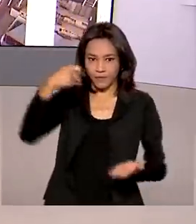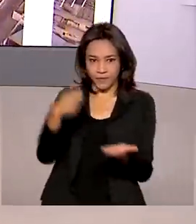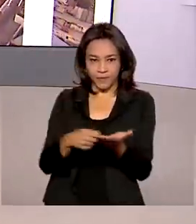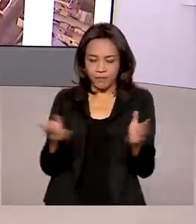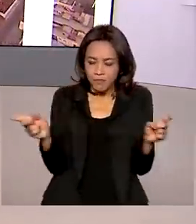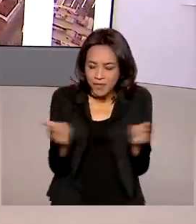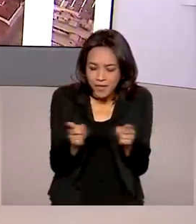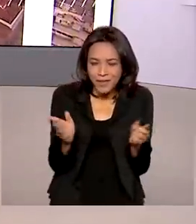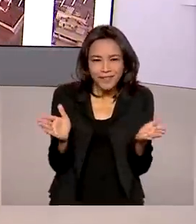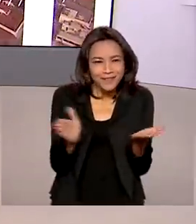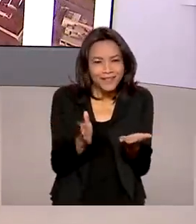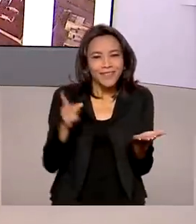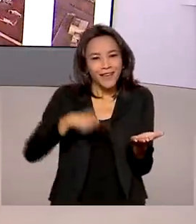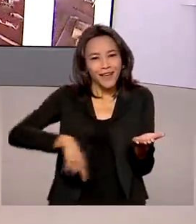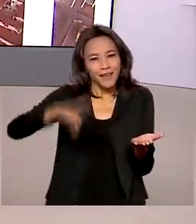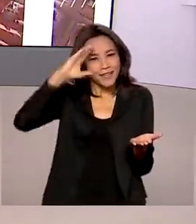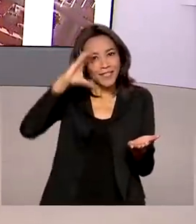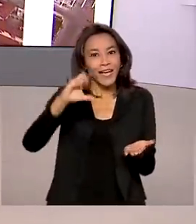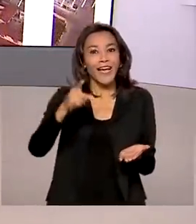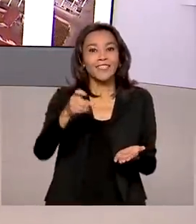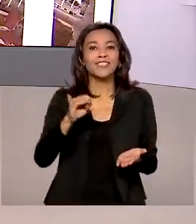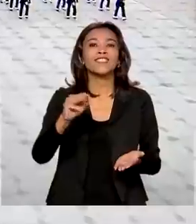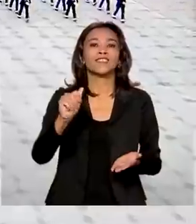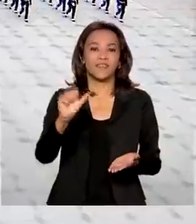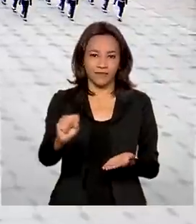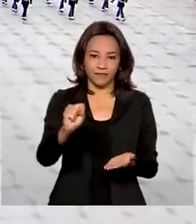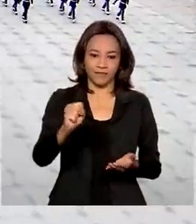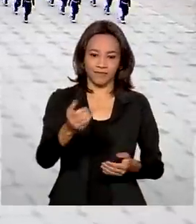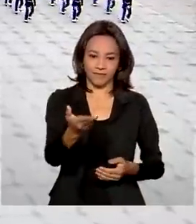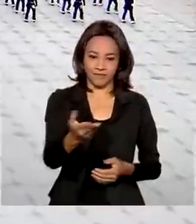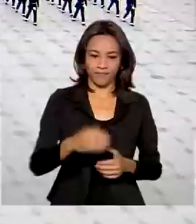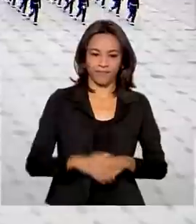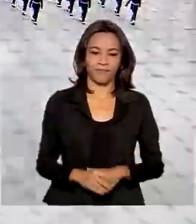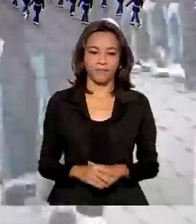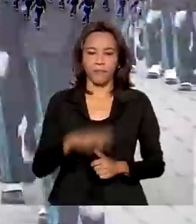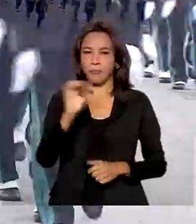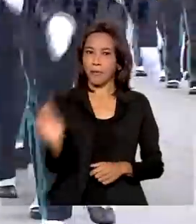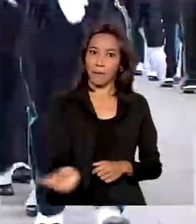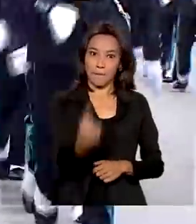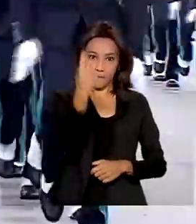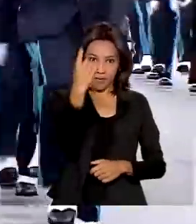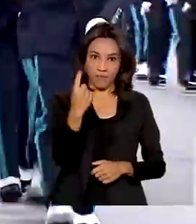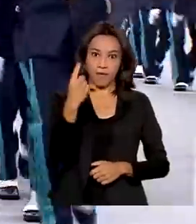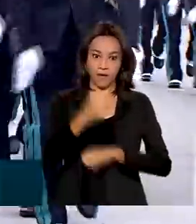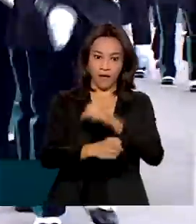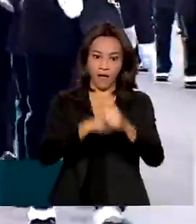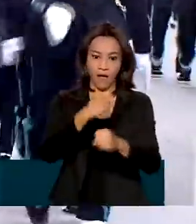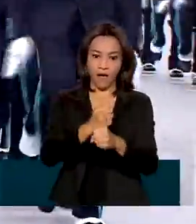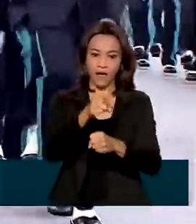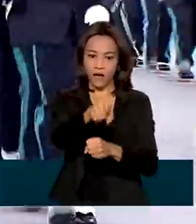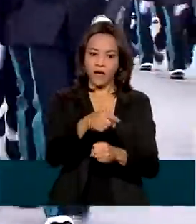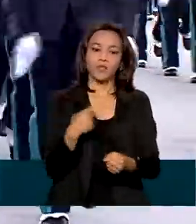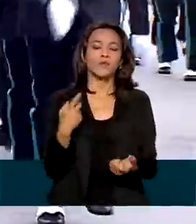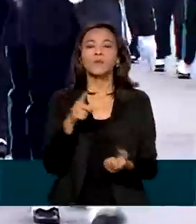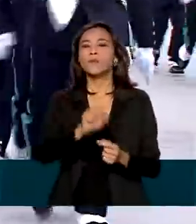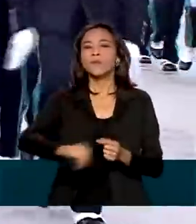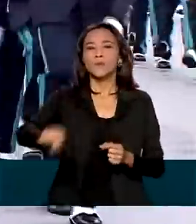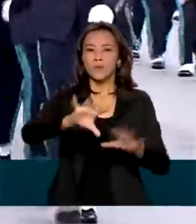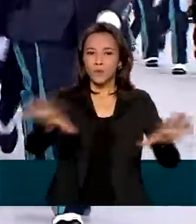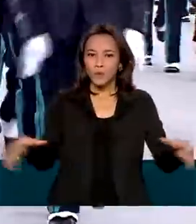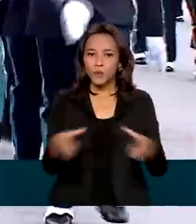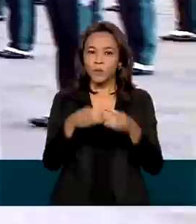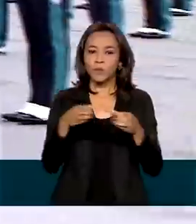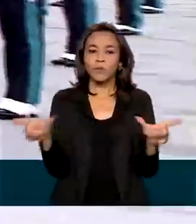de Caxias, patrono do Exército Brasileiro. O primeiro ano dos cadetes da Academia Militar das Agulhas